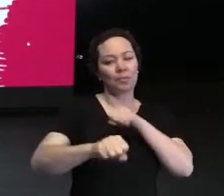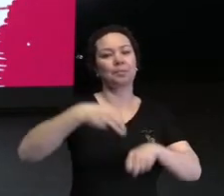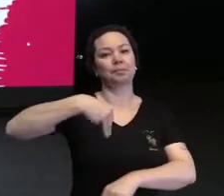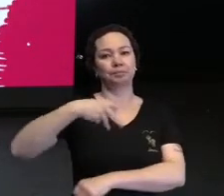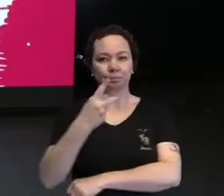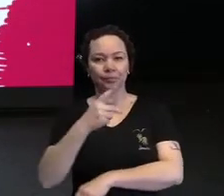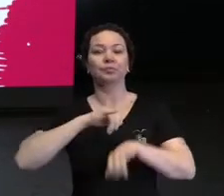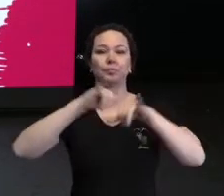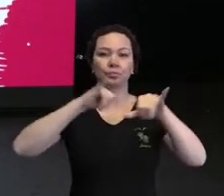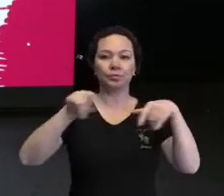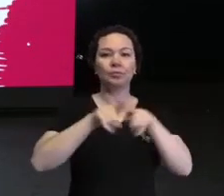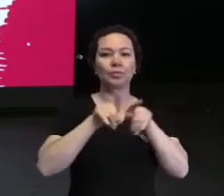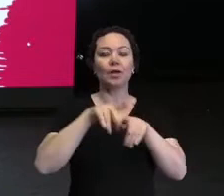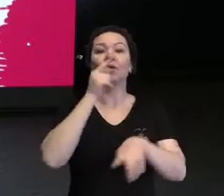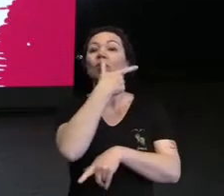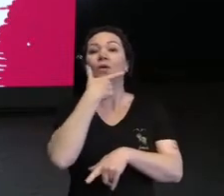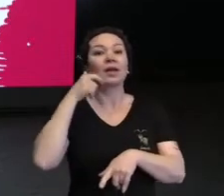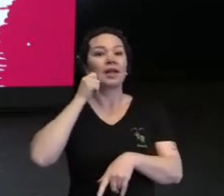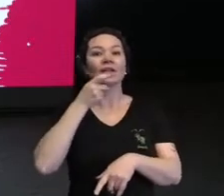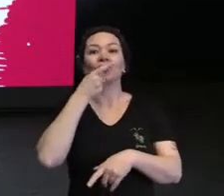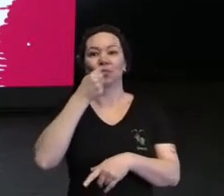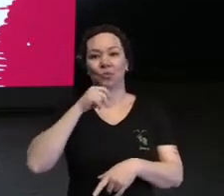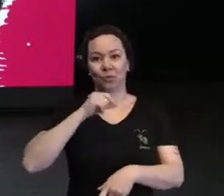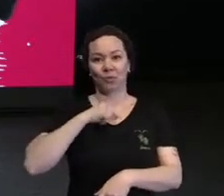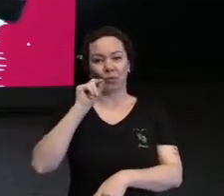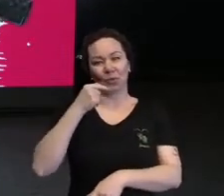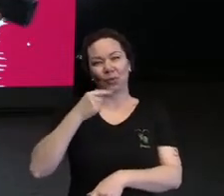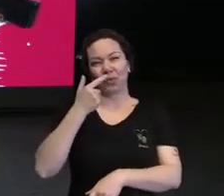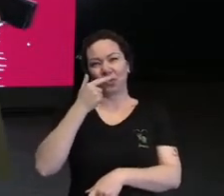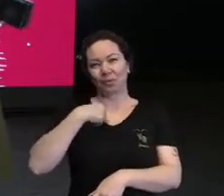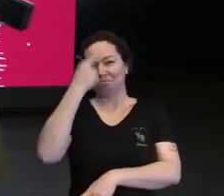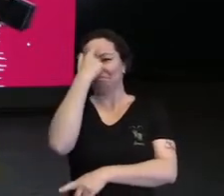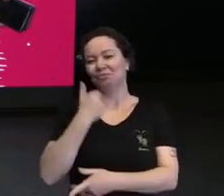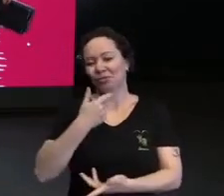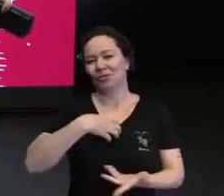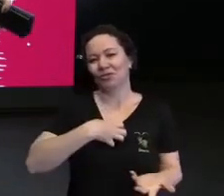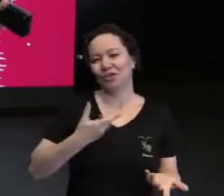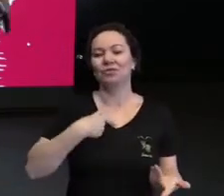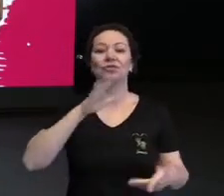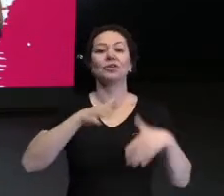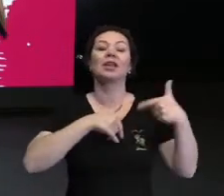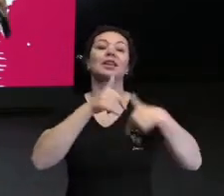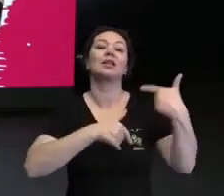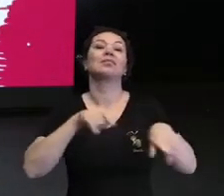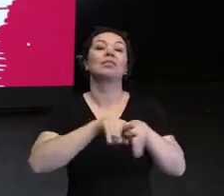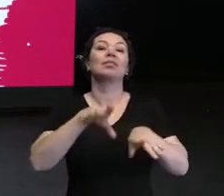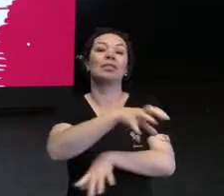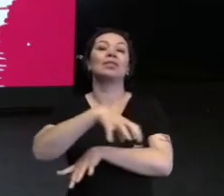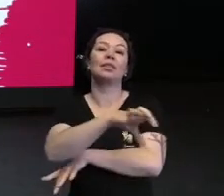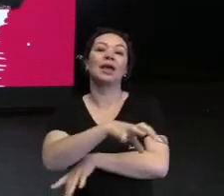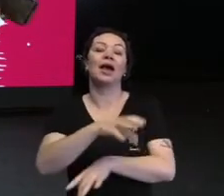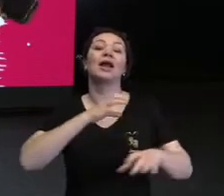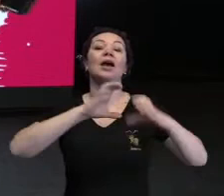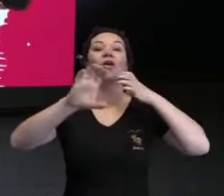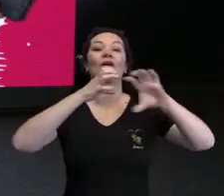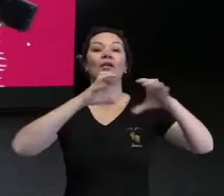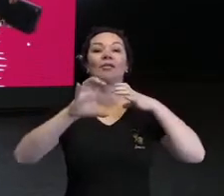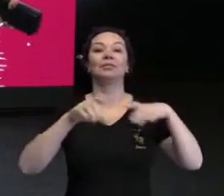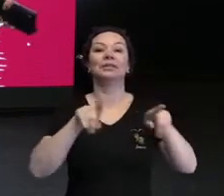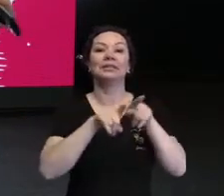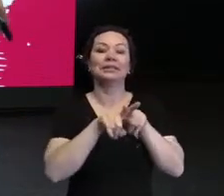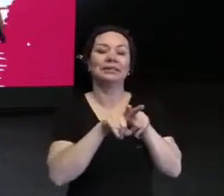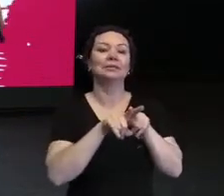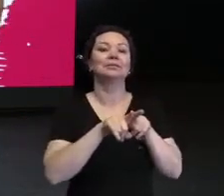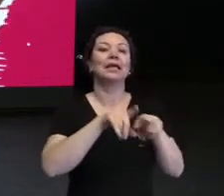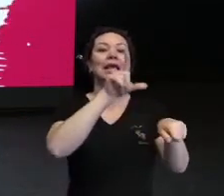Alex falou, ele já adiantou um pouquinho do meu perfil. Eu trabalhei já nas áreas de comunicação, em agências